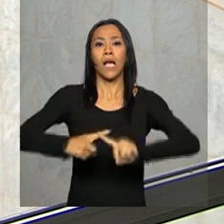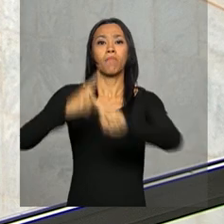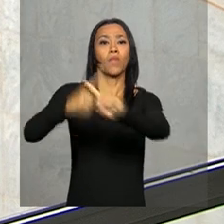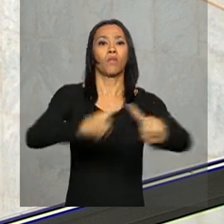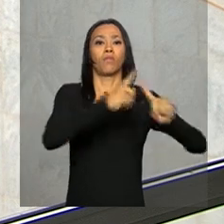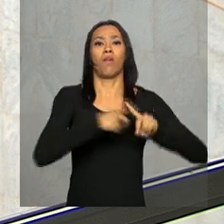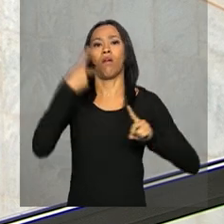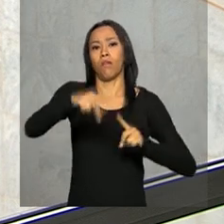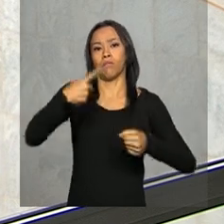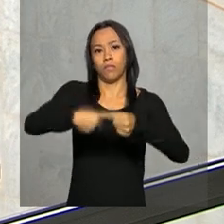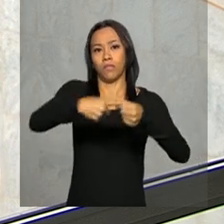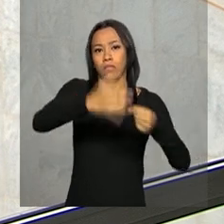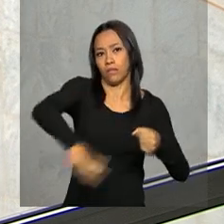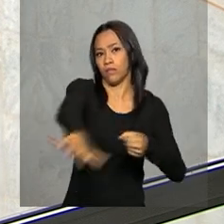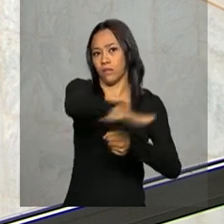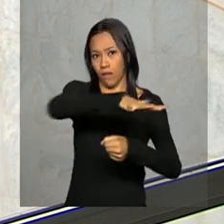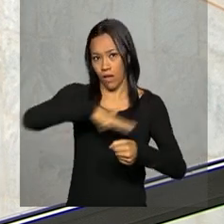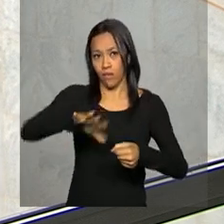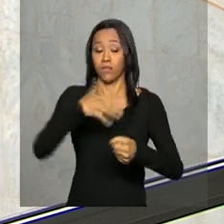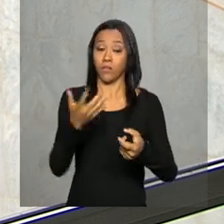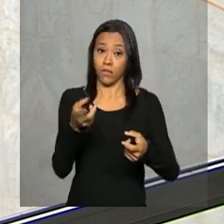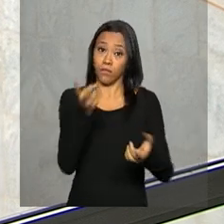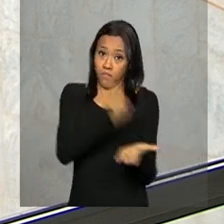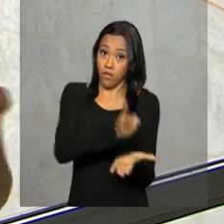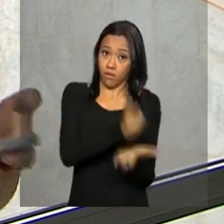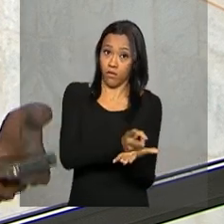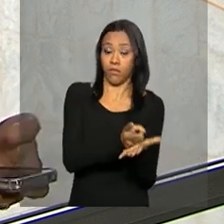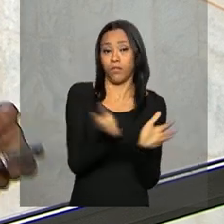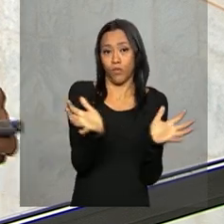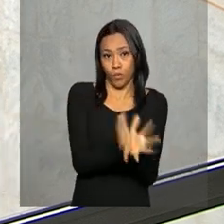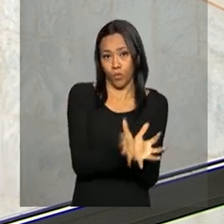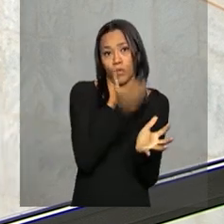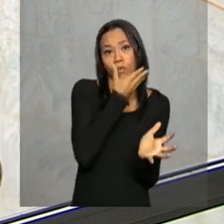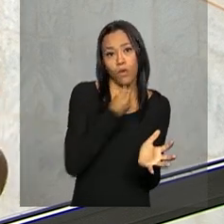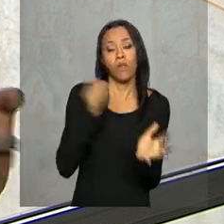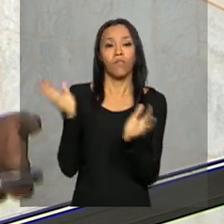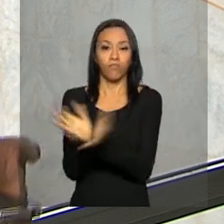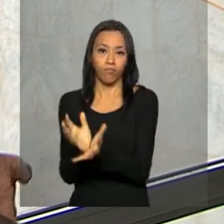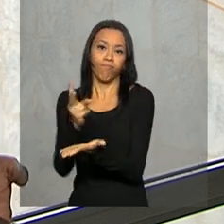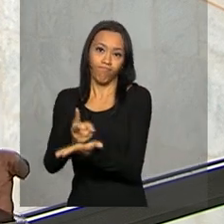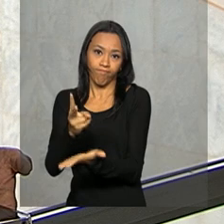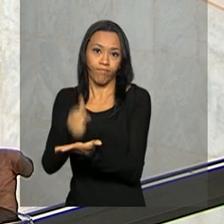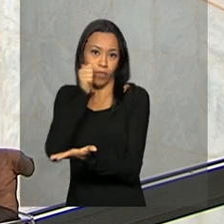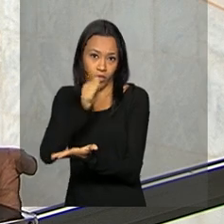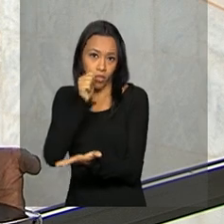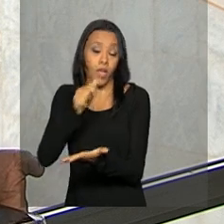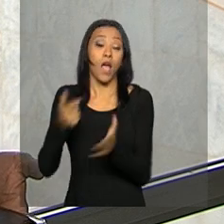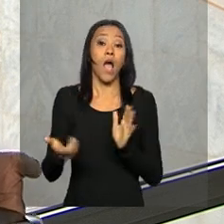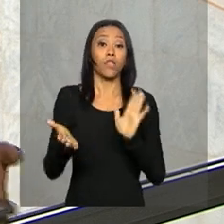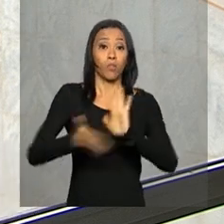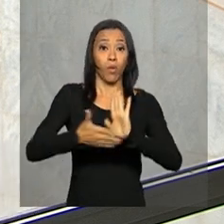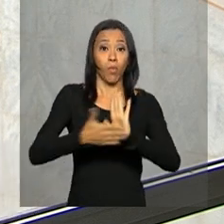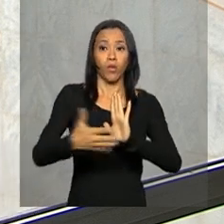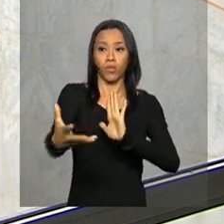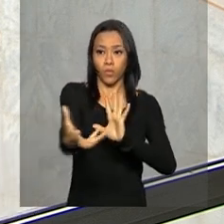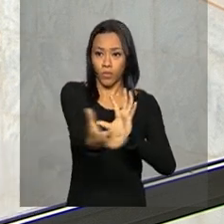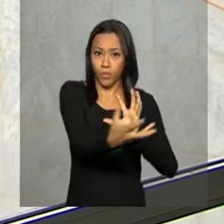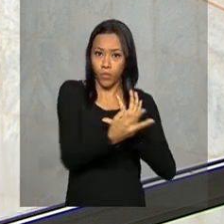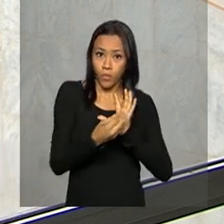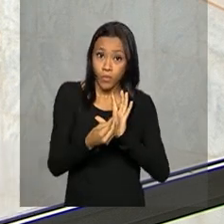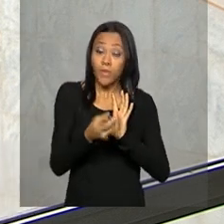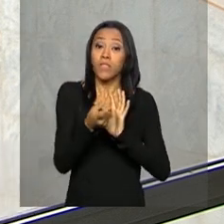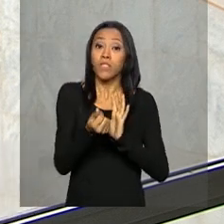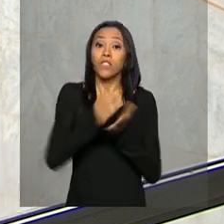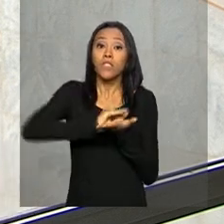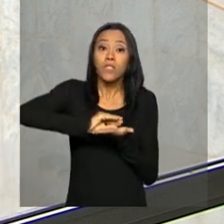times amadores, com equipes tanto masculinas quanto femininas. As propostas vão receber entre 100 mil e